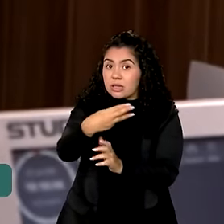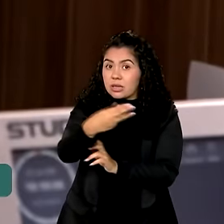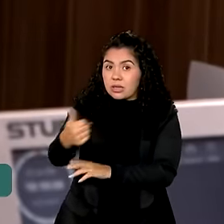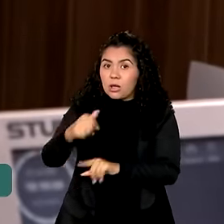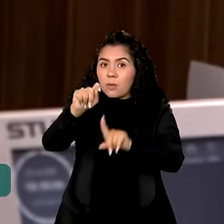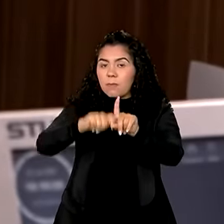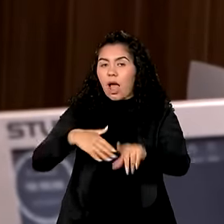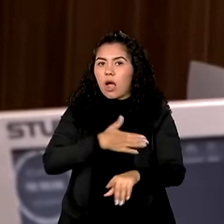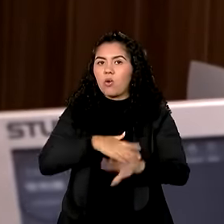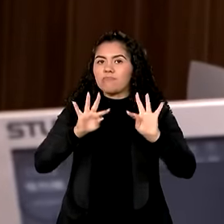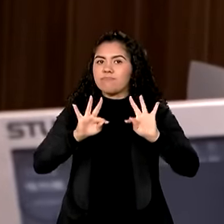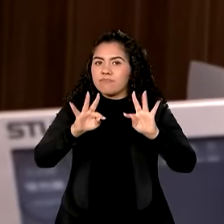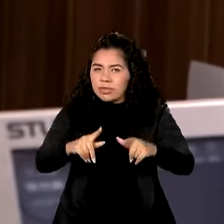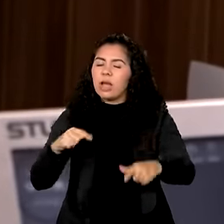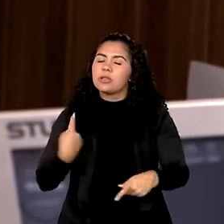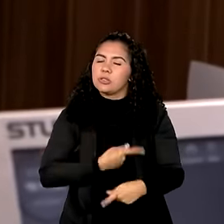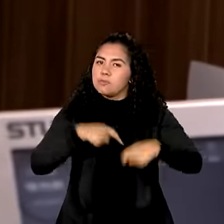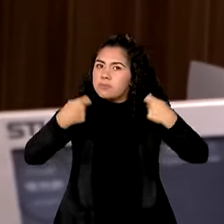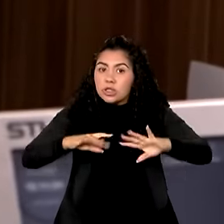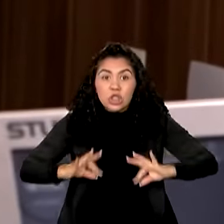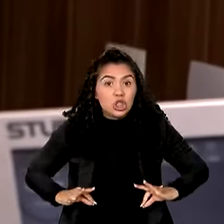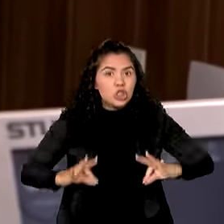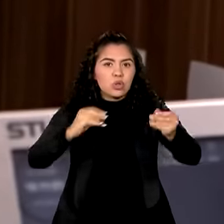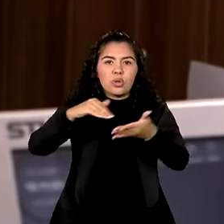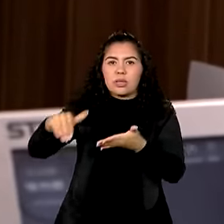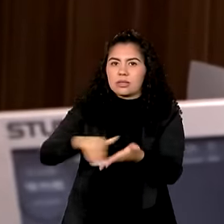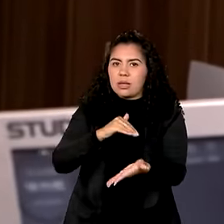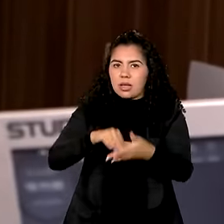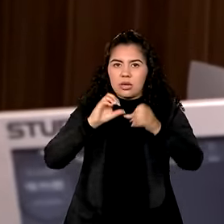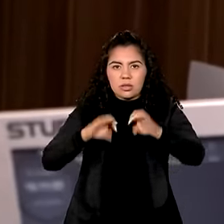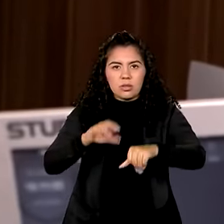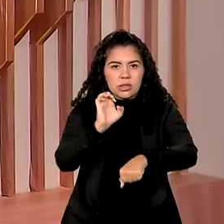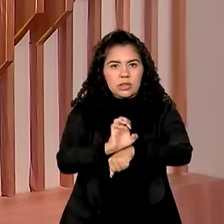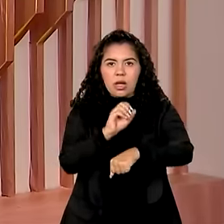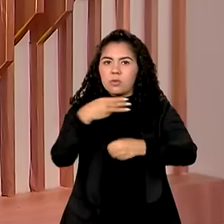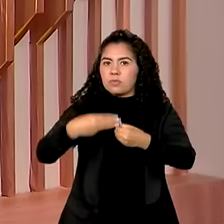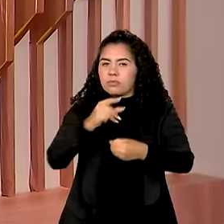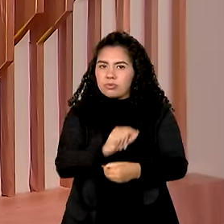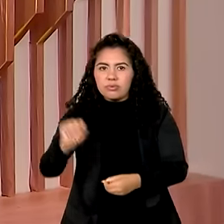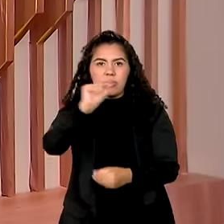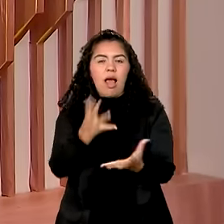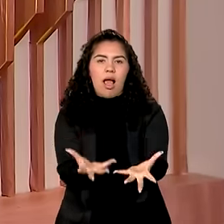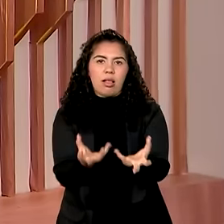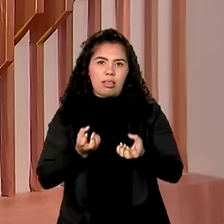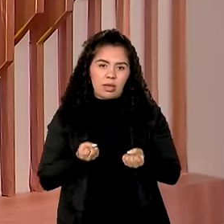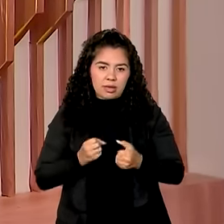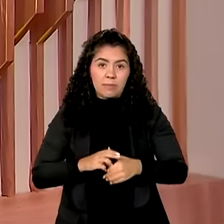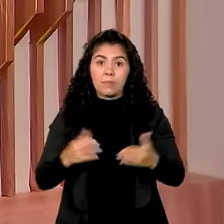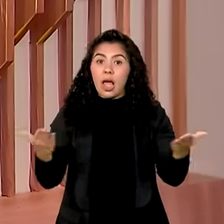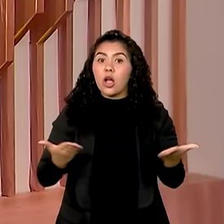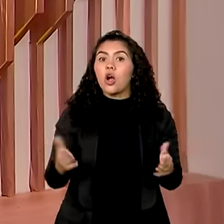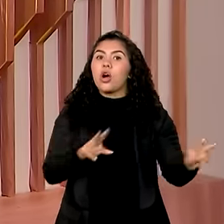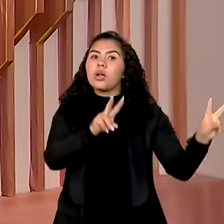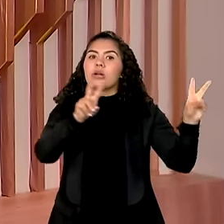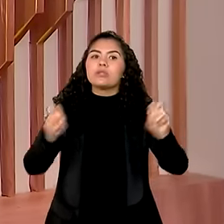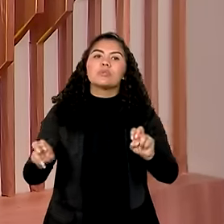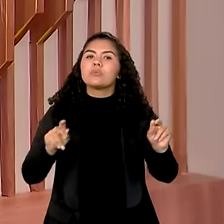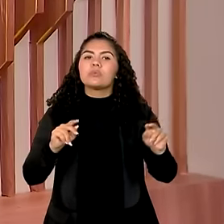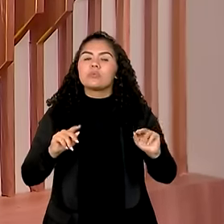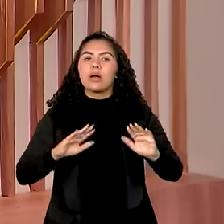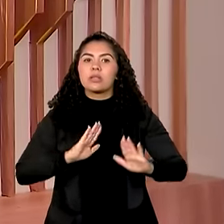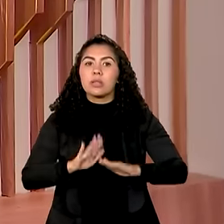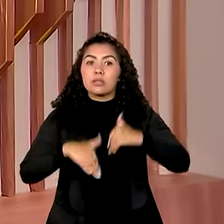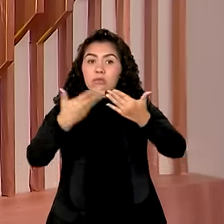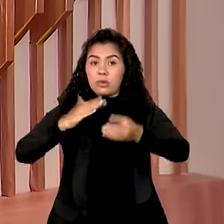precisamos absolutamente que todas as redes façam essa adesão. E o assunto agora é desenvolvimento